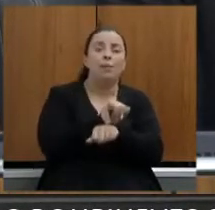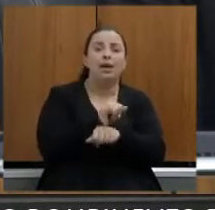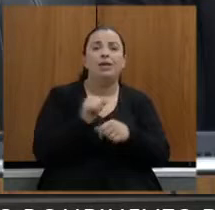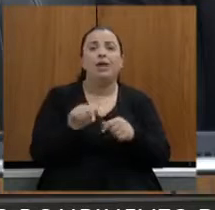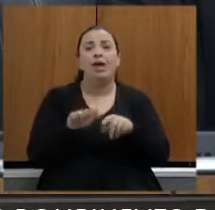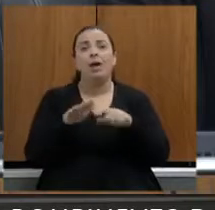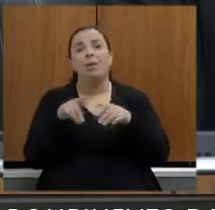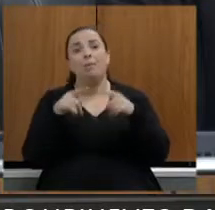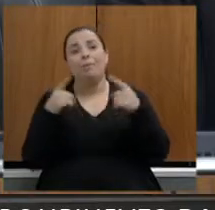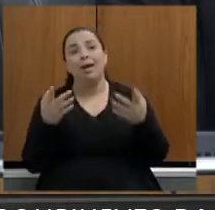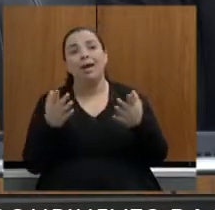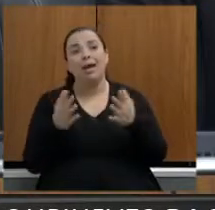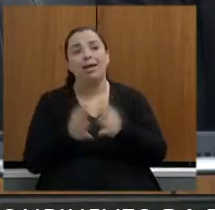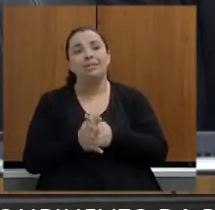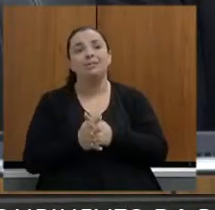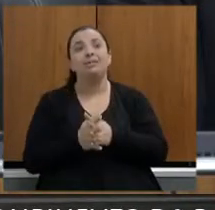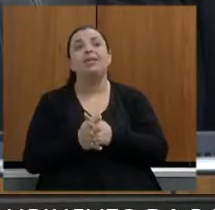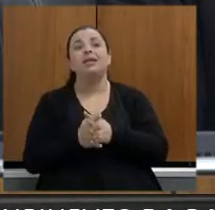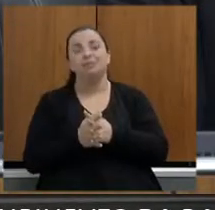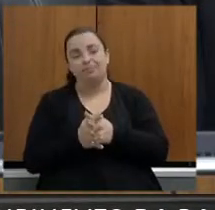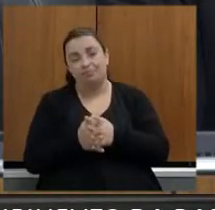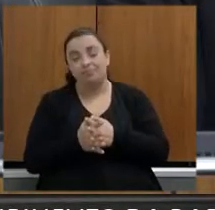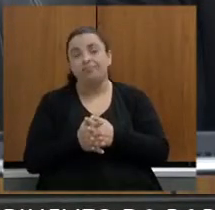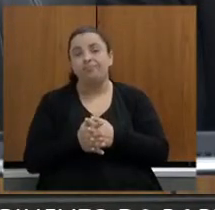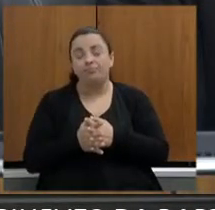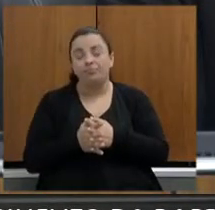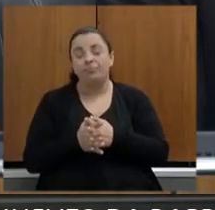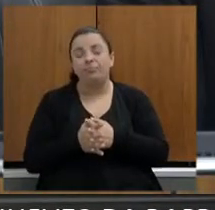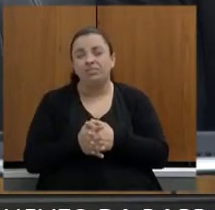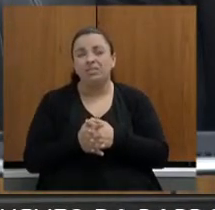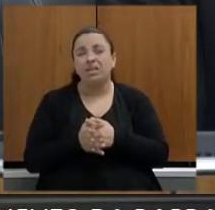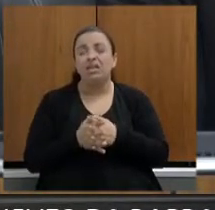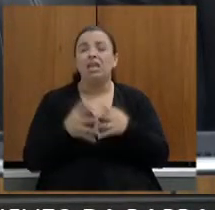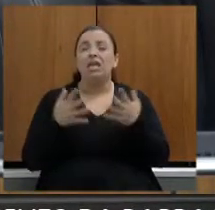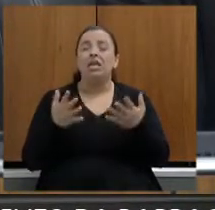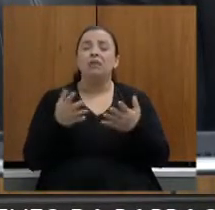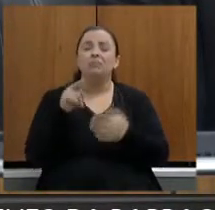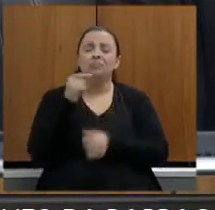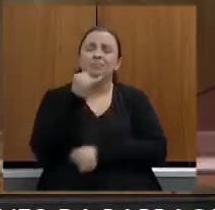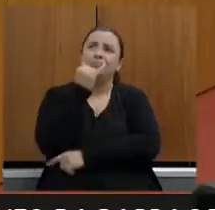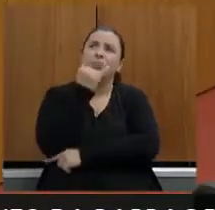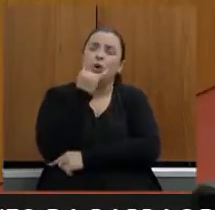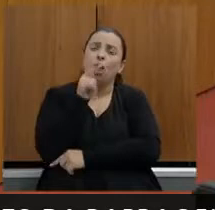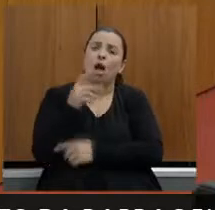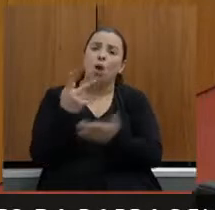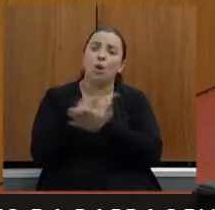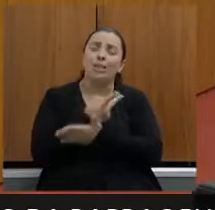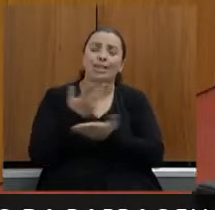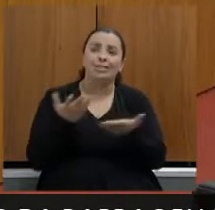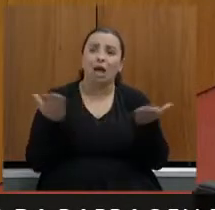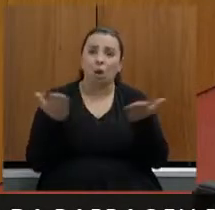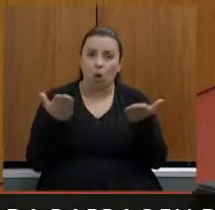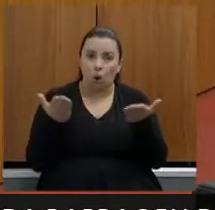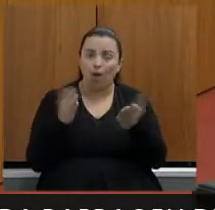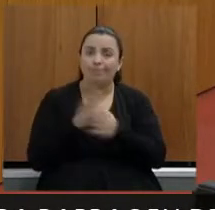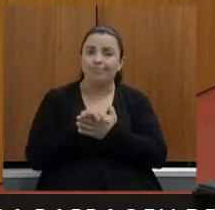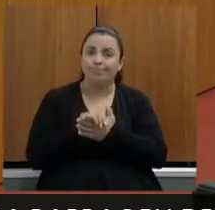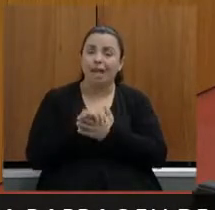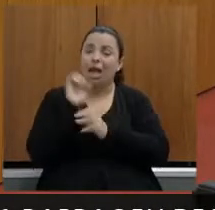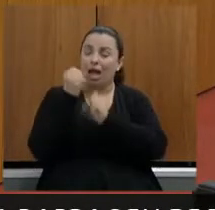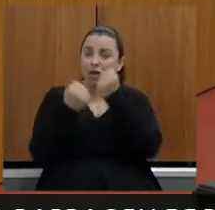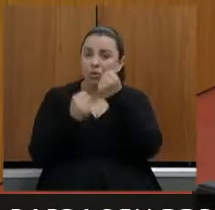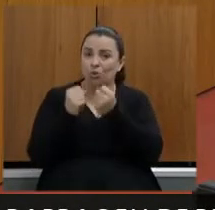gera mais inflação mas para você ter ideia a gente chegou deputado Seriz nesse ponto da indústria da construção está